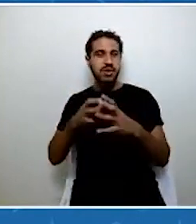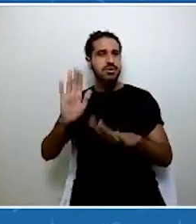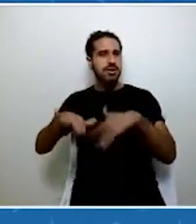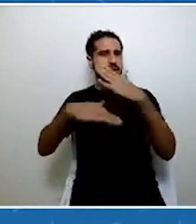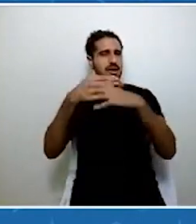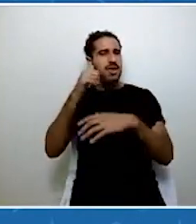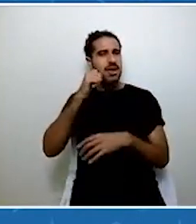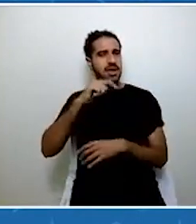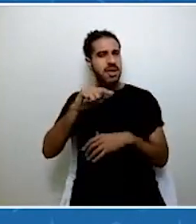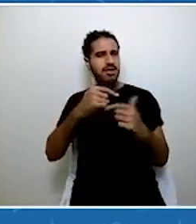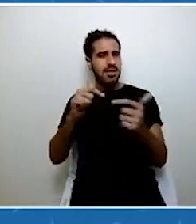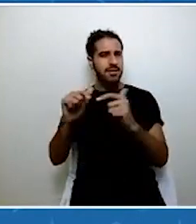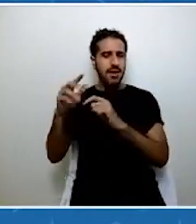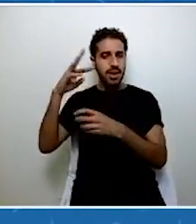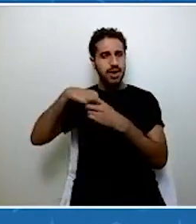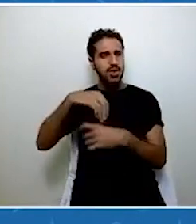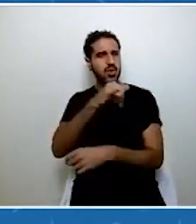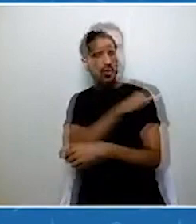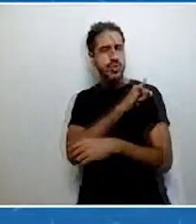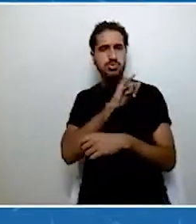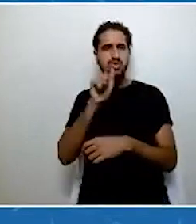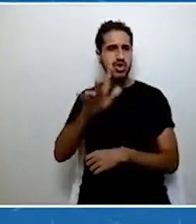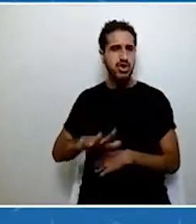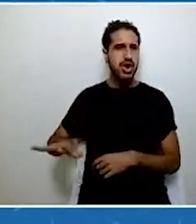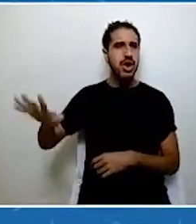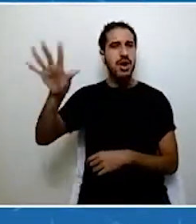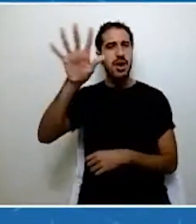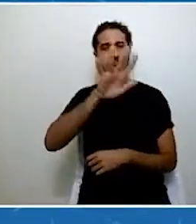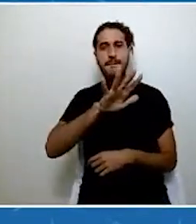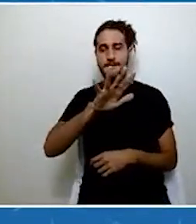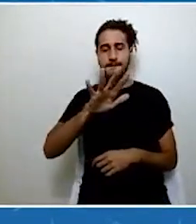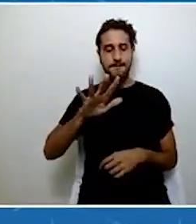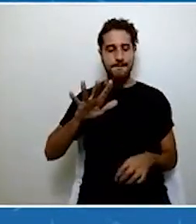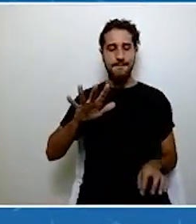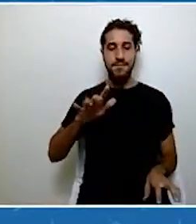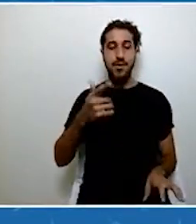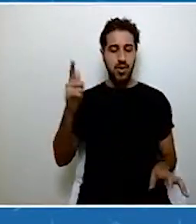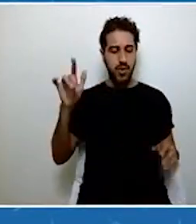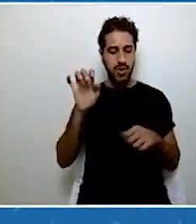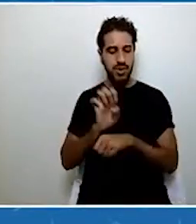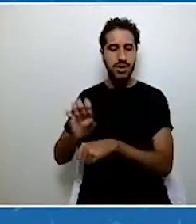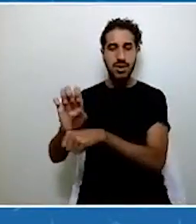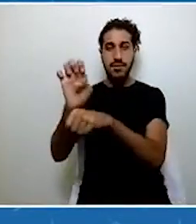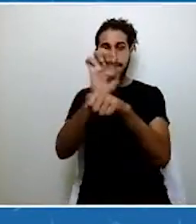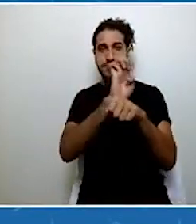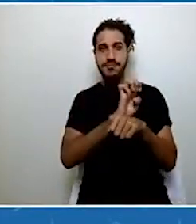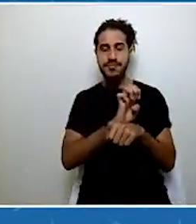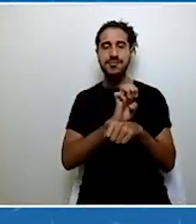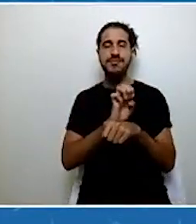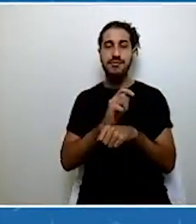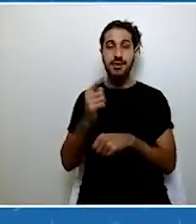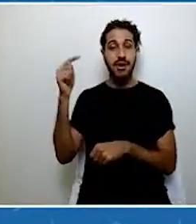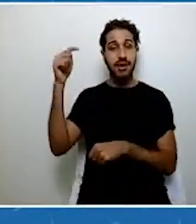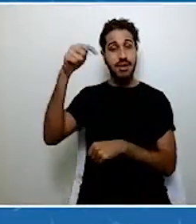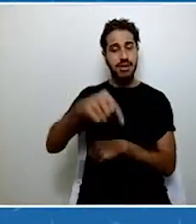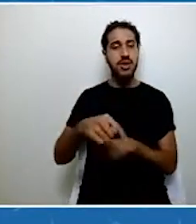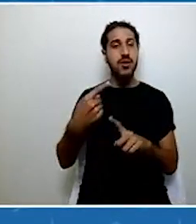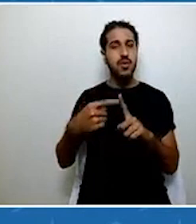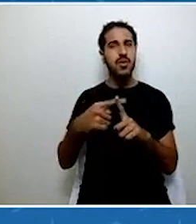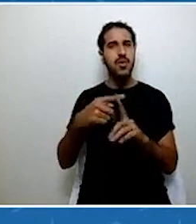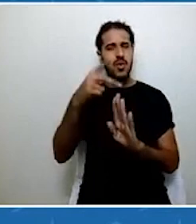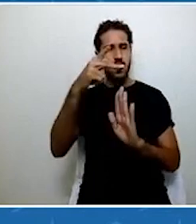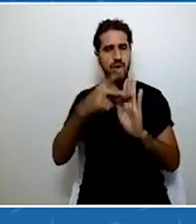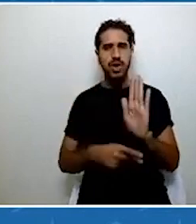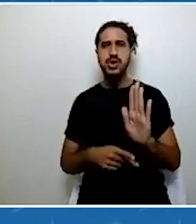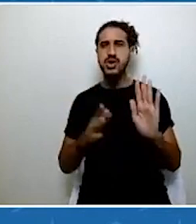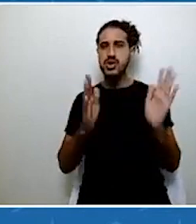inteiro e para além do Rio, outros estados, porque eu estou sempre acompanhando ela por aqui, porque as iniciativas que a ALERJ